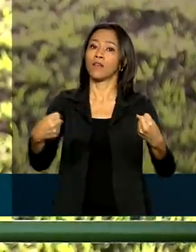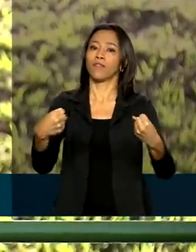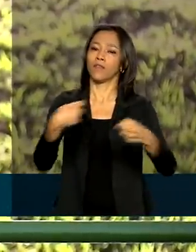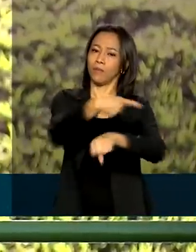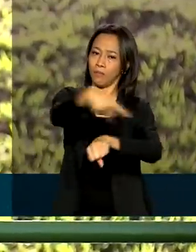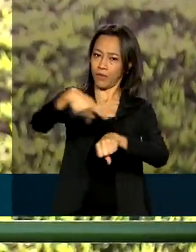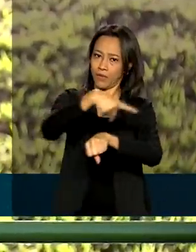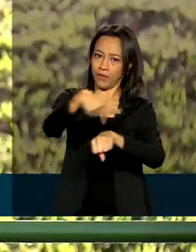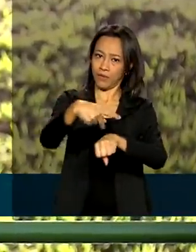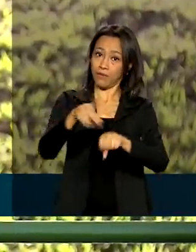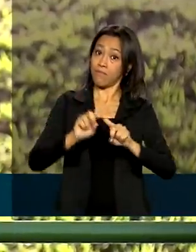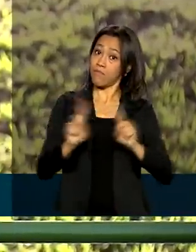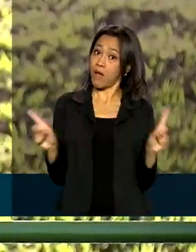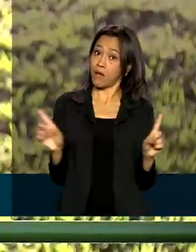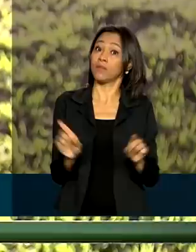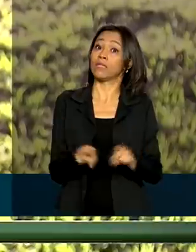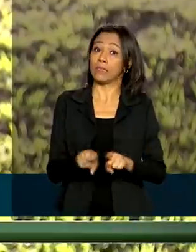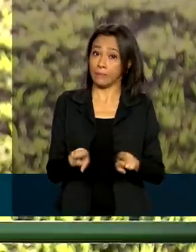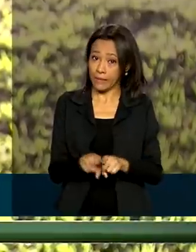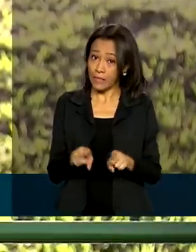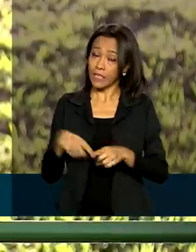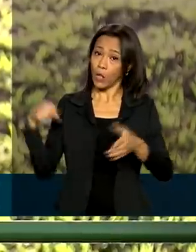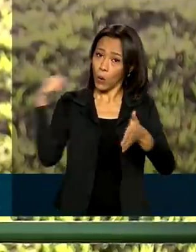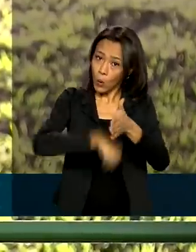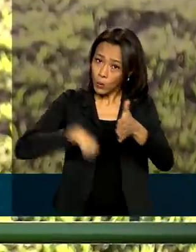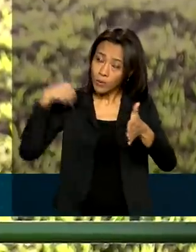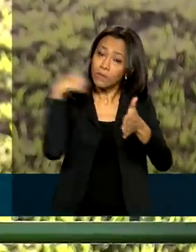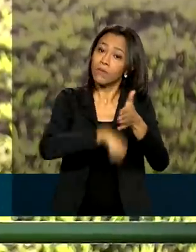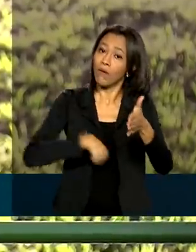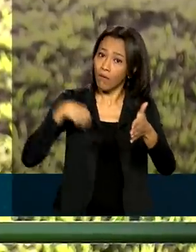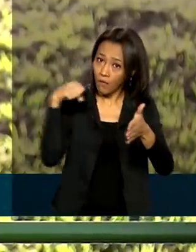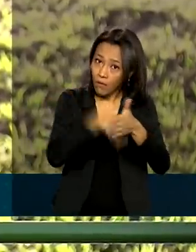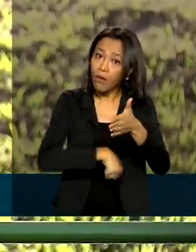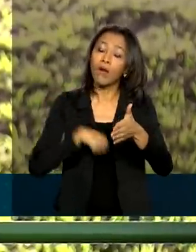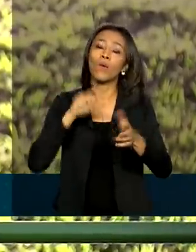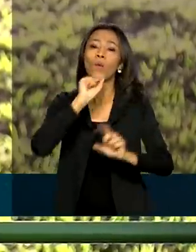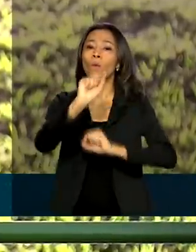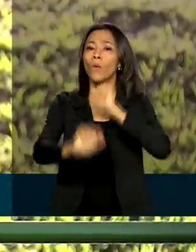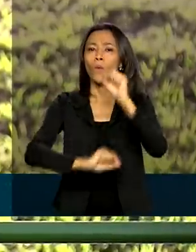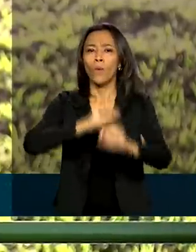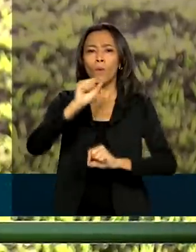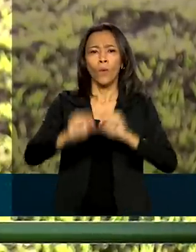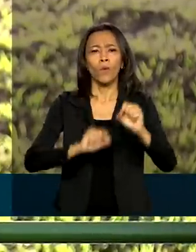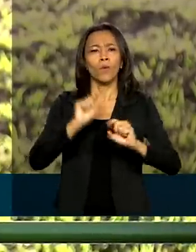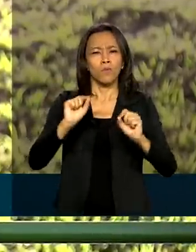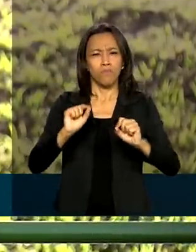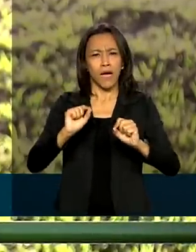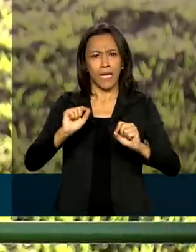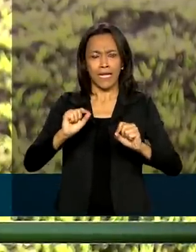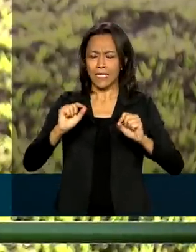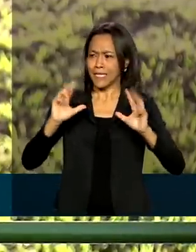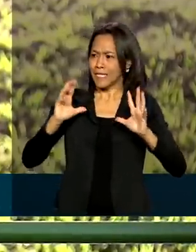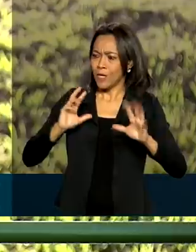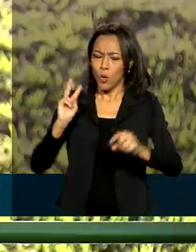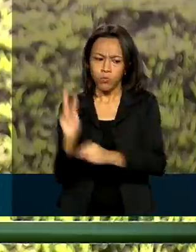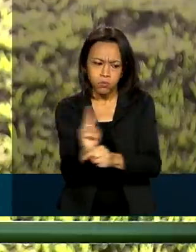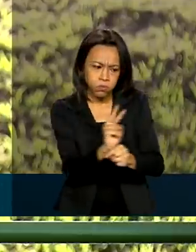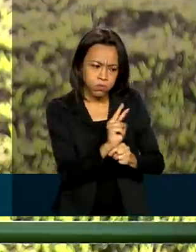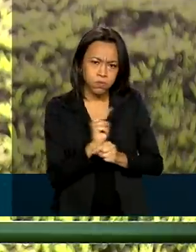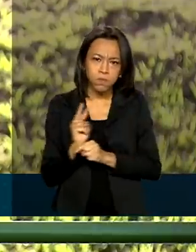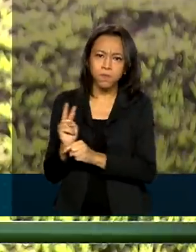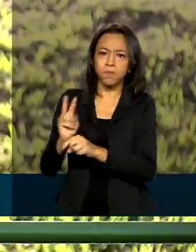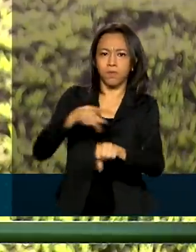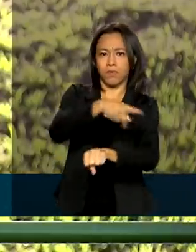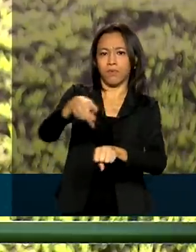Mas também, lutar em qualquer momento pela integridade do nosso território, pela